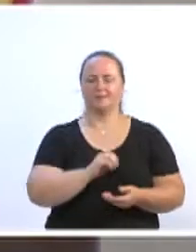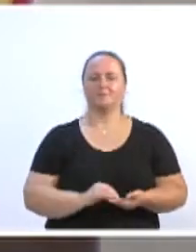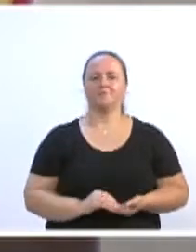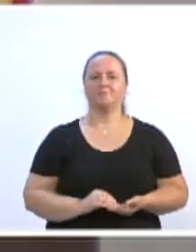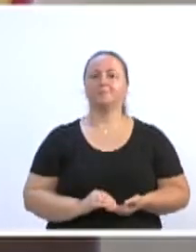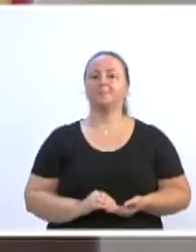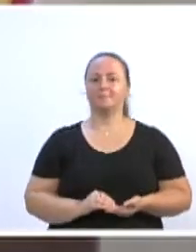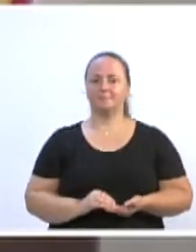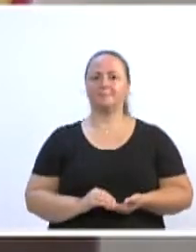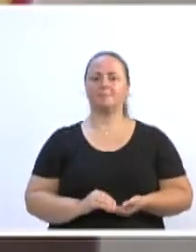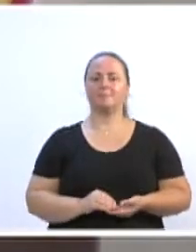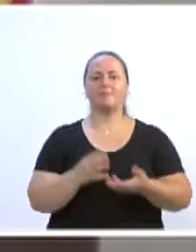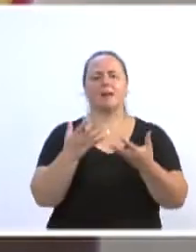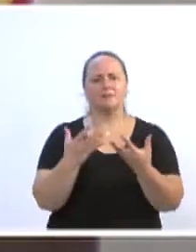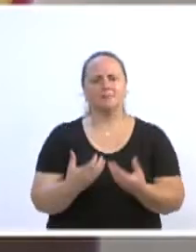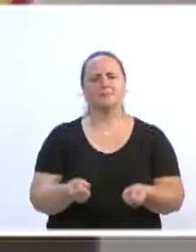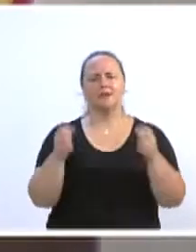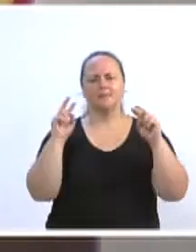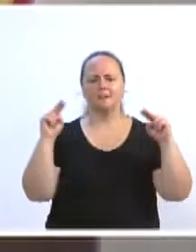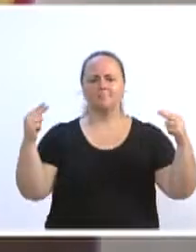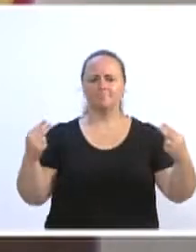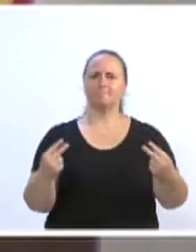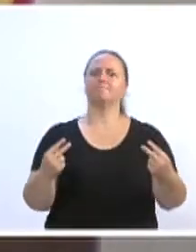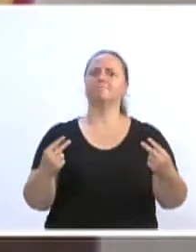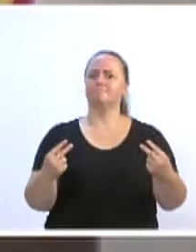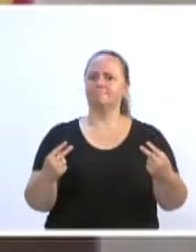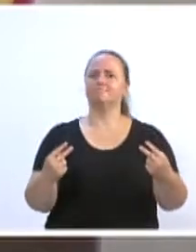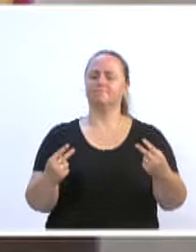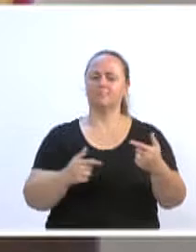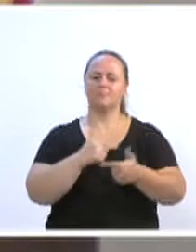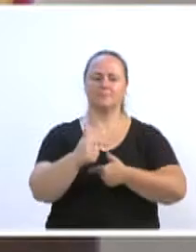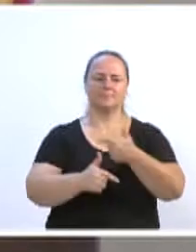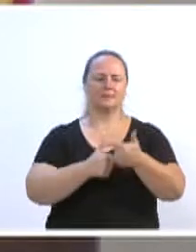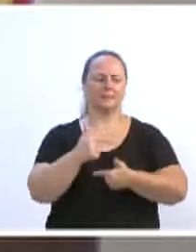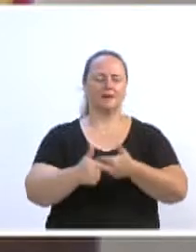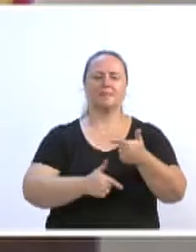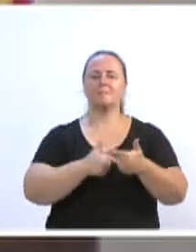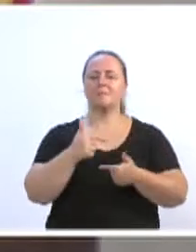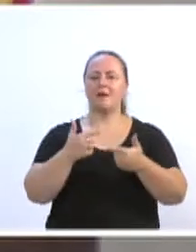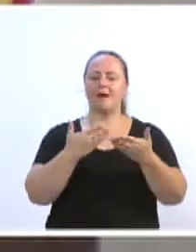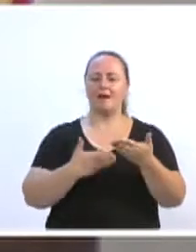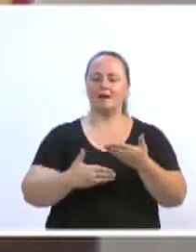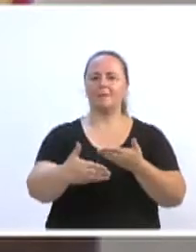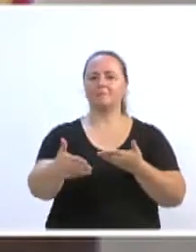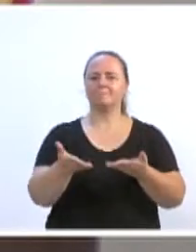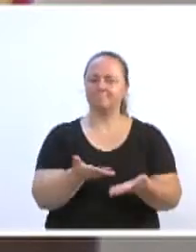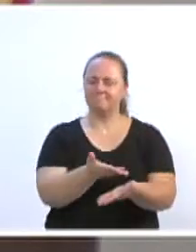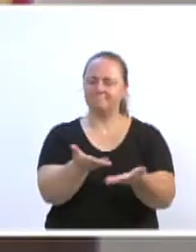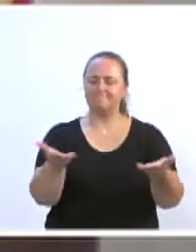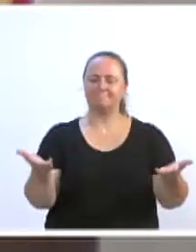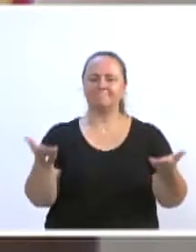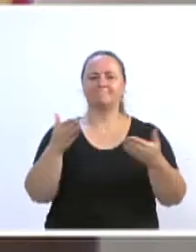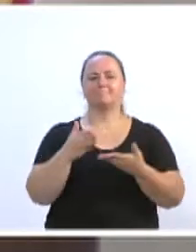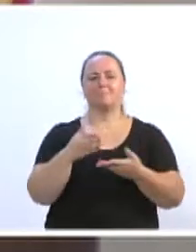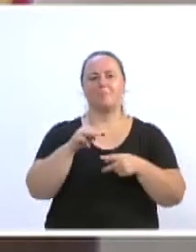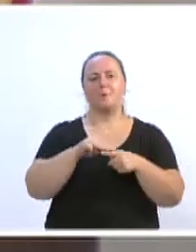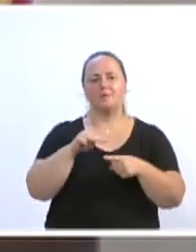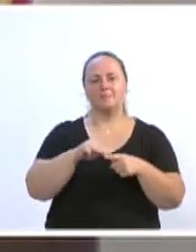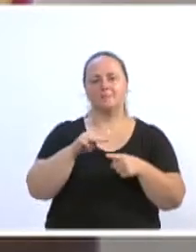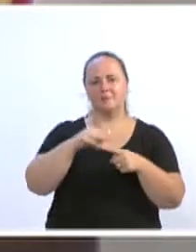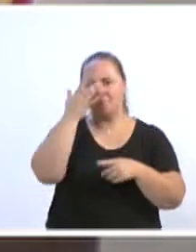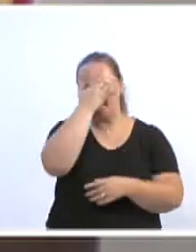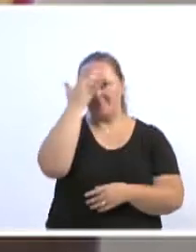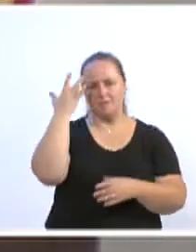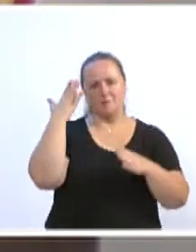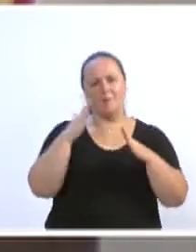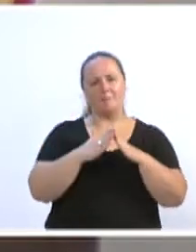recebam aqui o nosso reconhecimento por esta grande jornada que vocês preçam à nossa cidade, aos nossos munícipes e aos filhos deles.